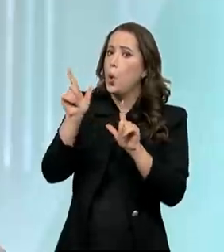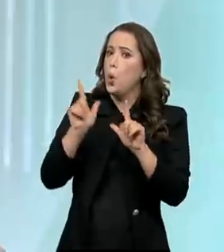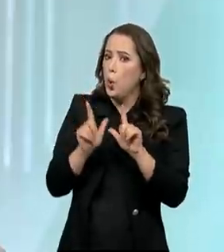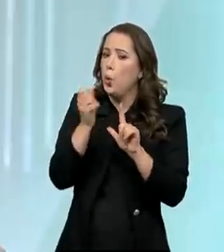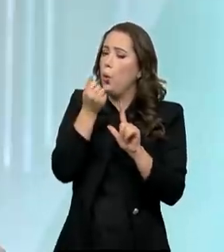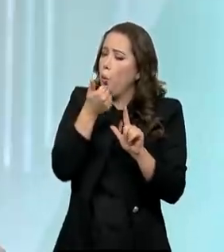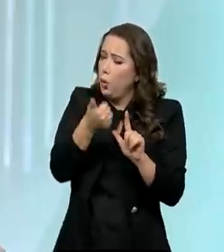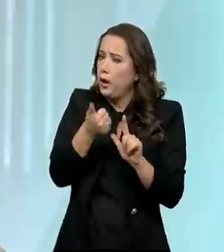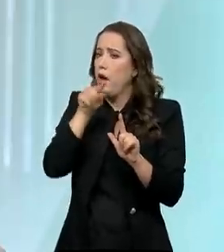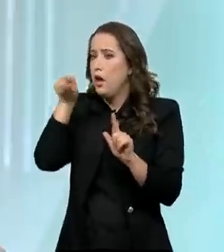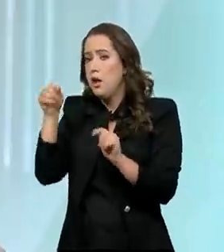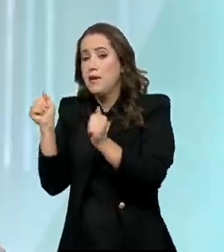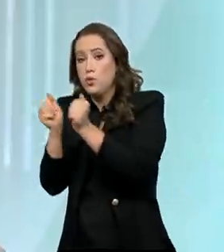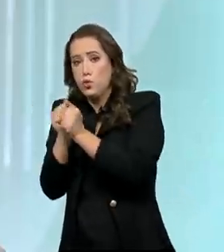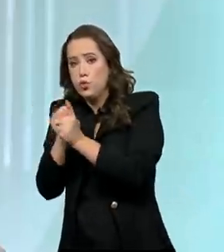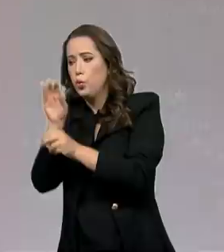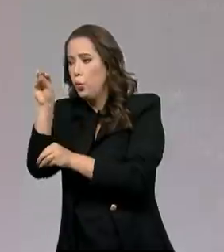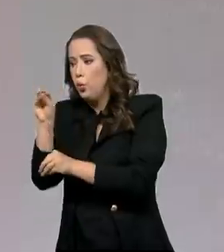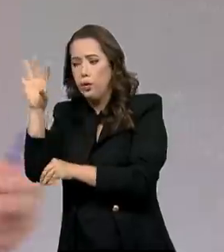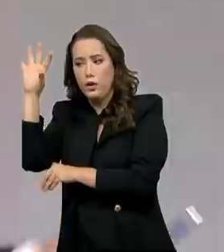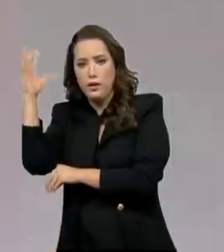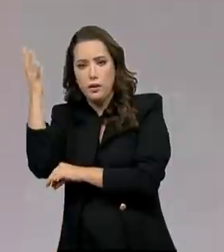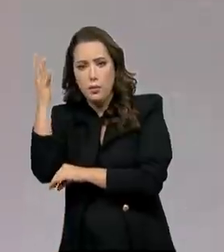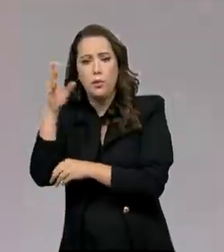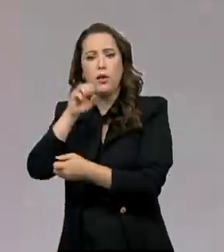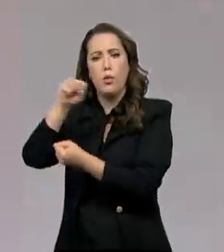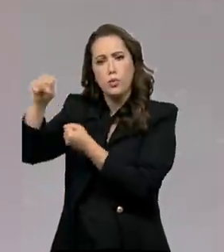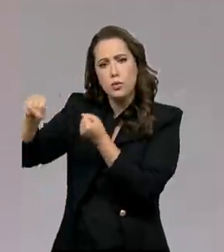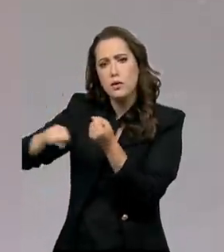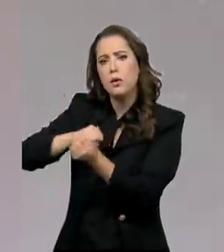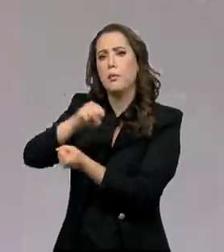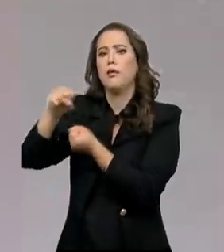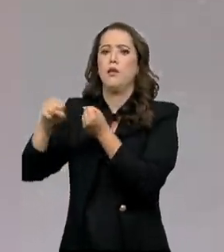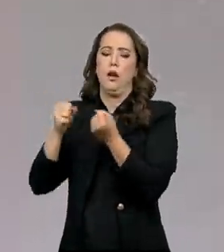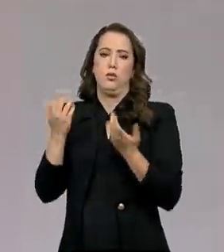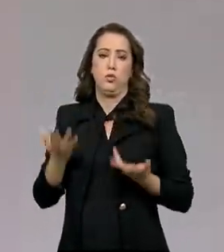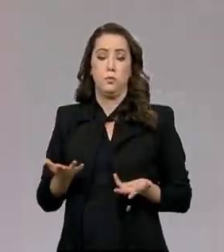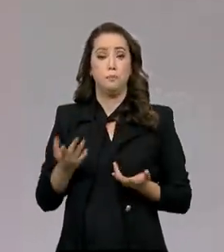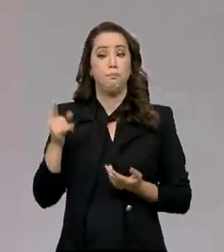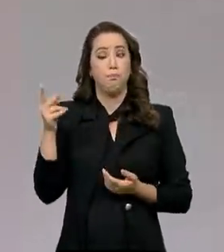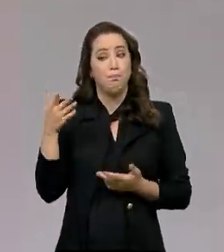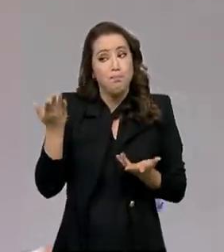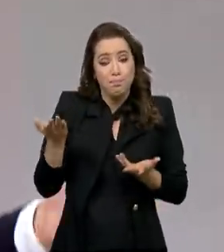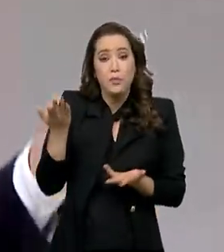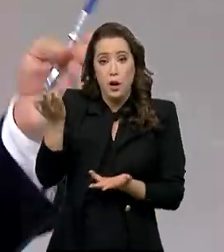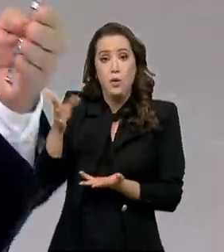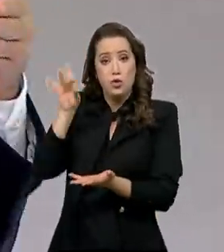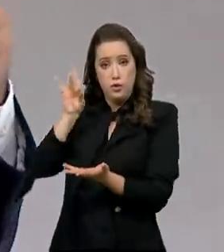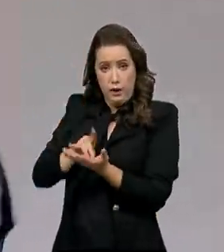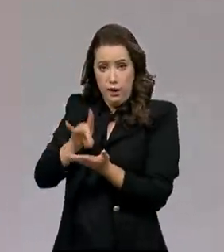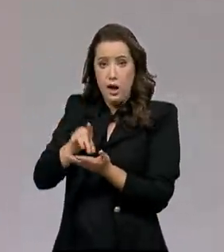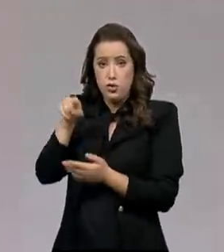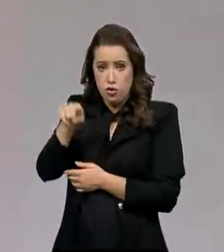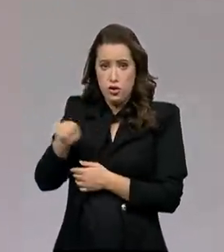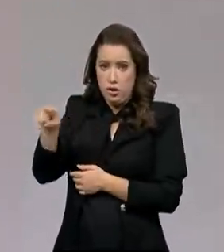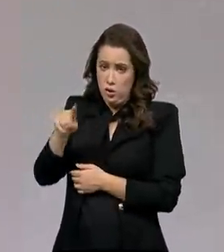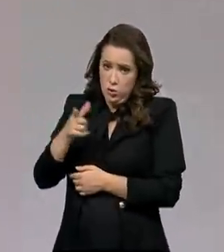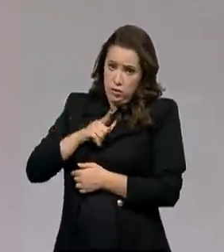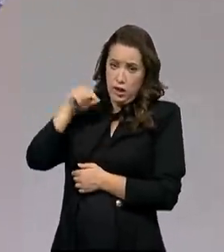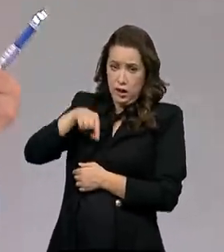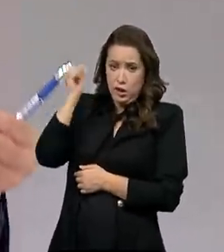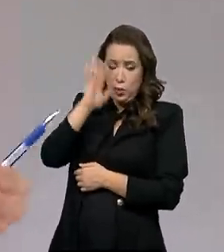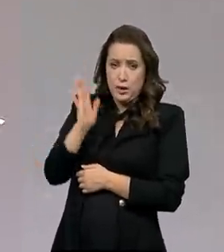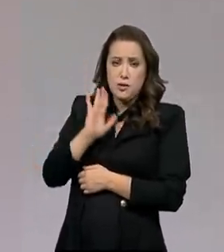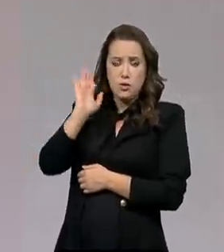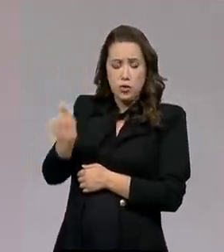capitalismo, com o desenvolvimento sustentável, a preservação ambiental. Essa realidade existe no Brasil também? E qual